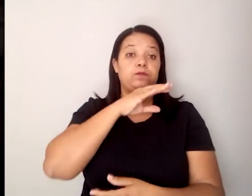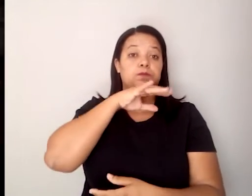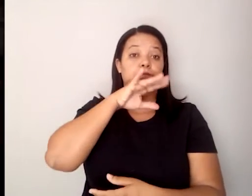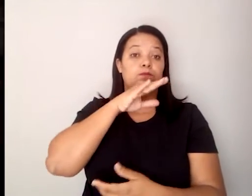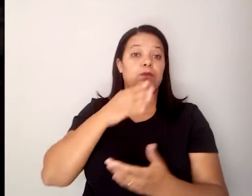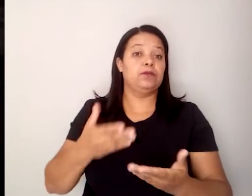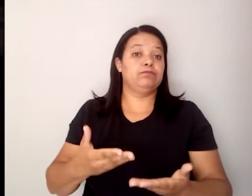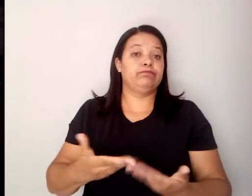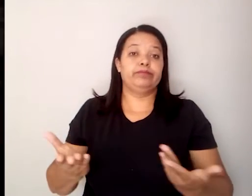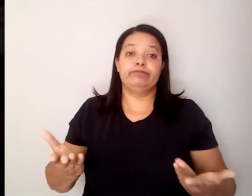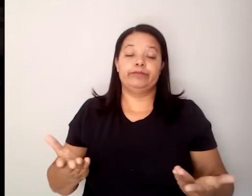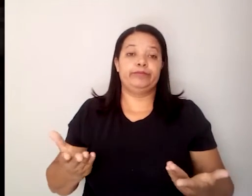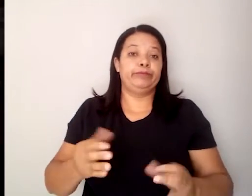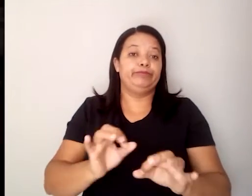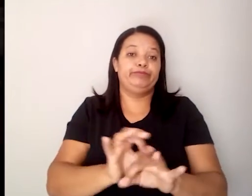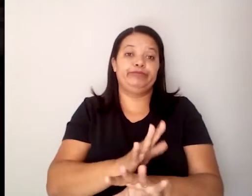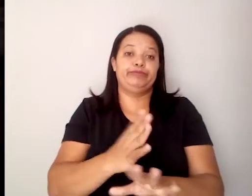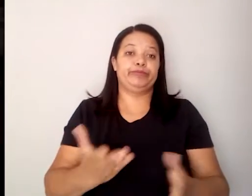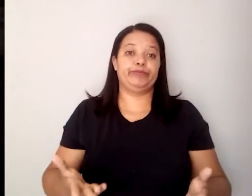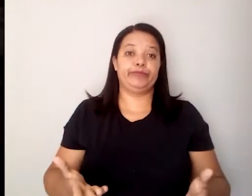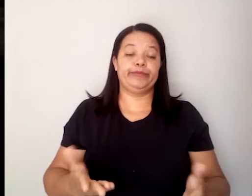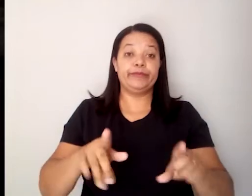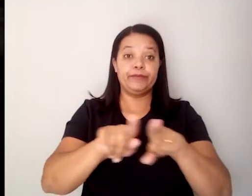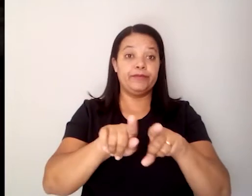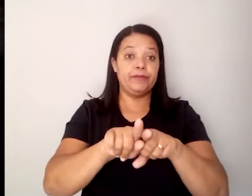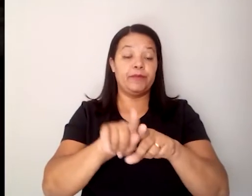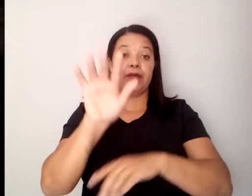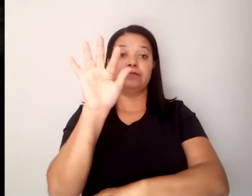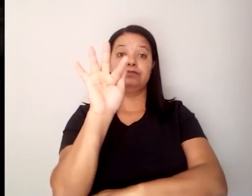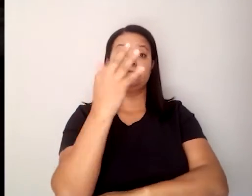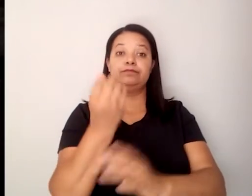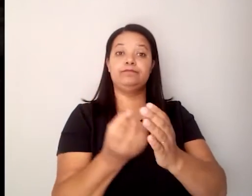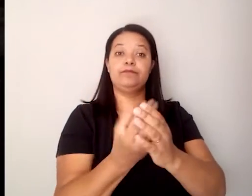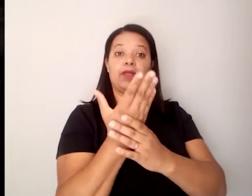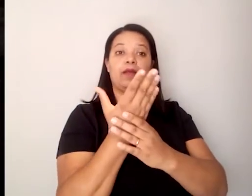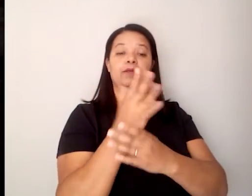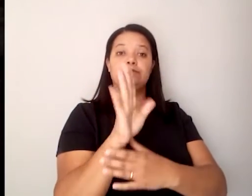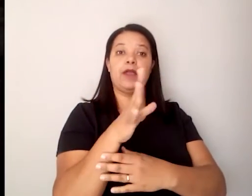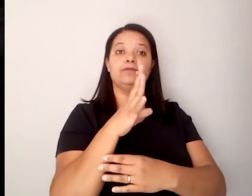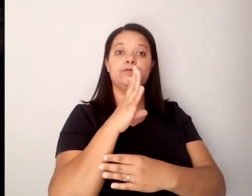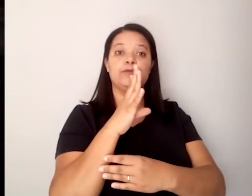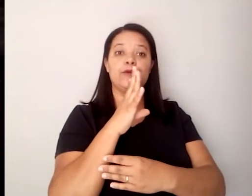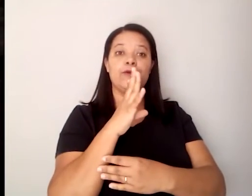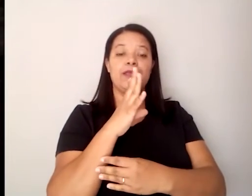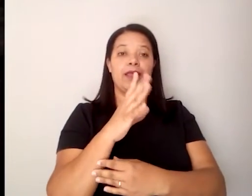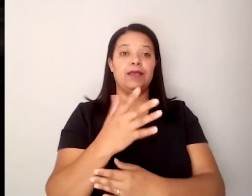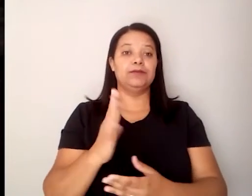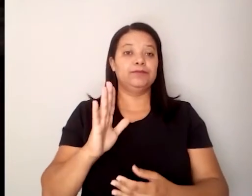extintas. Com aquelas plantas que eles conhecem pelo canto,